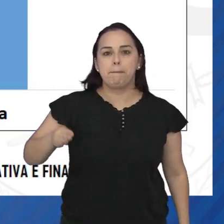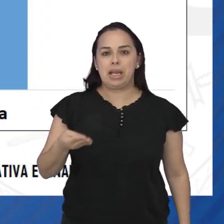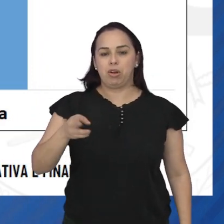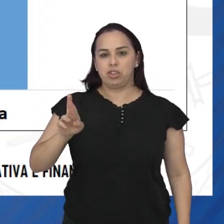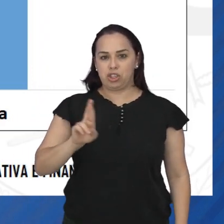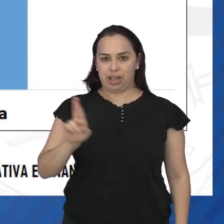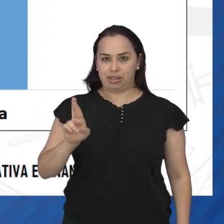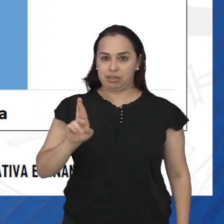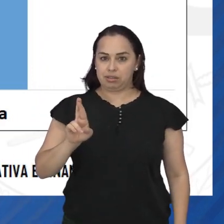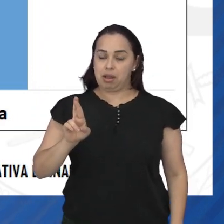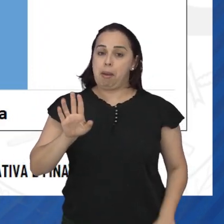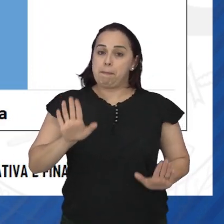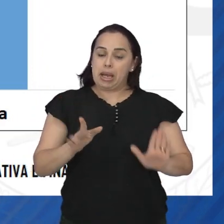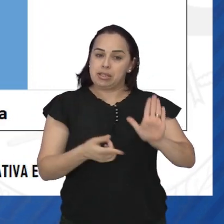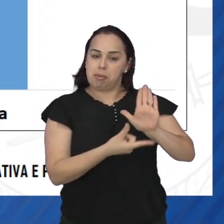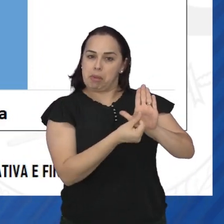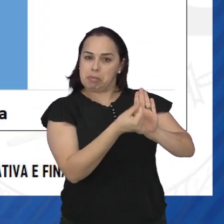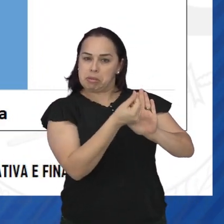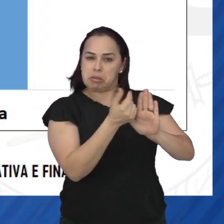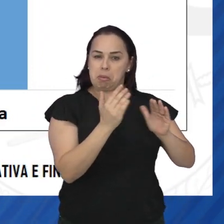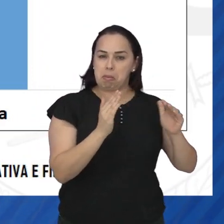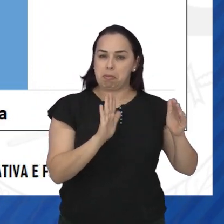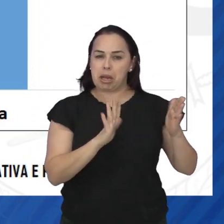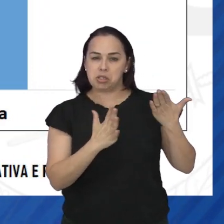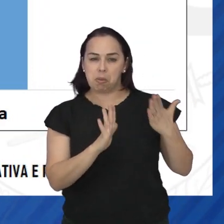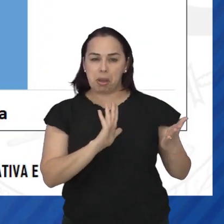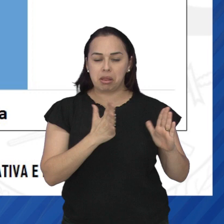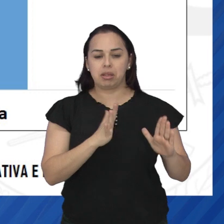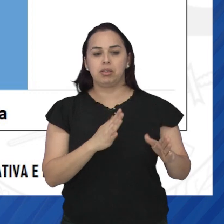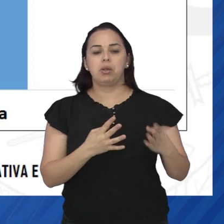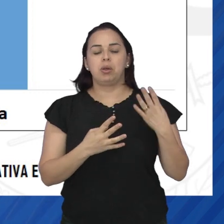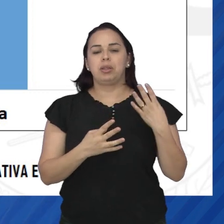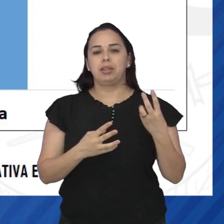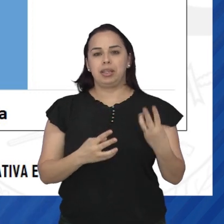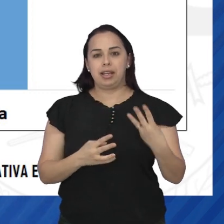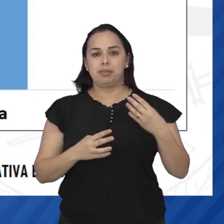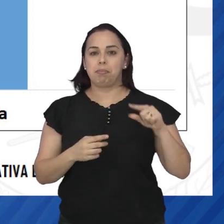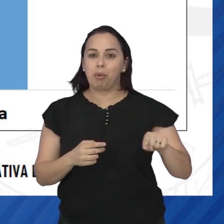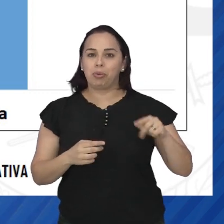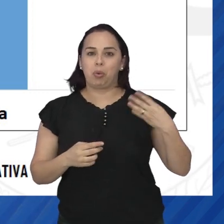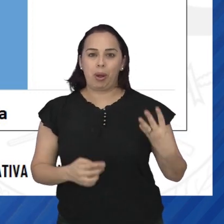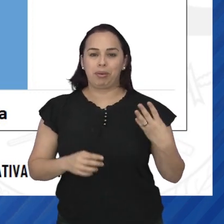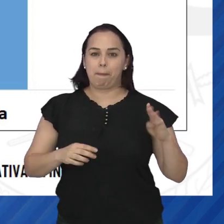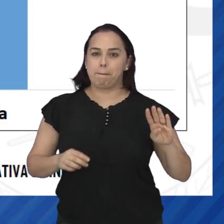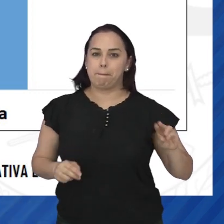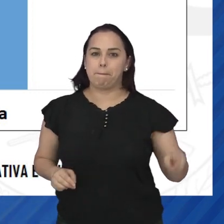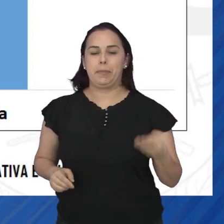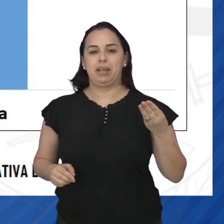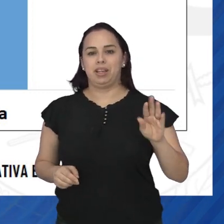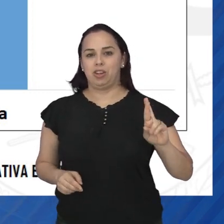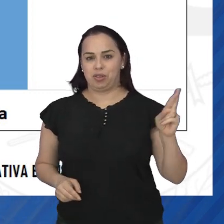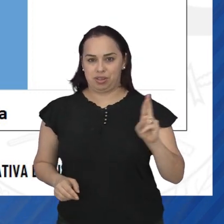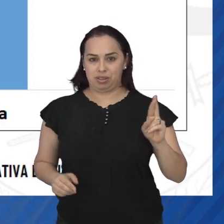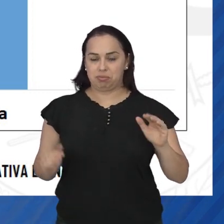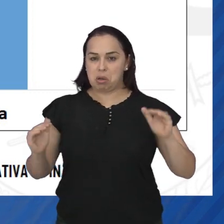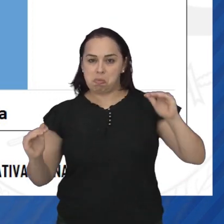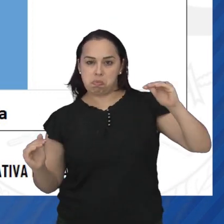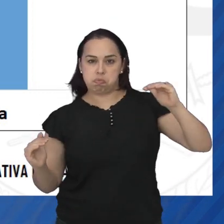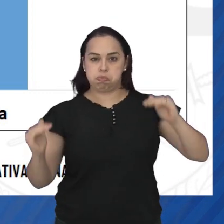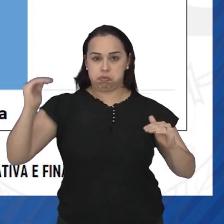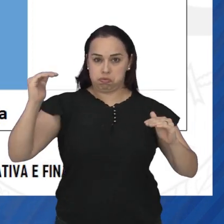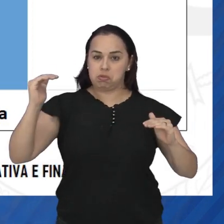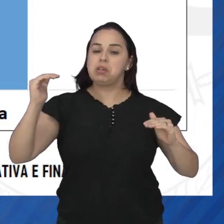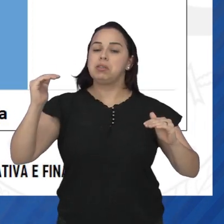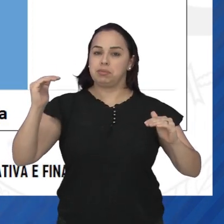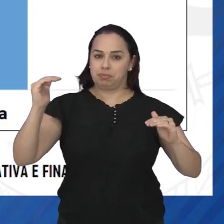sendo que o orçado para o período foi de R$,4 bilhões. Assim, o município teve um superávit de